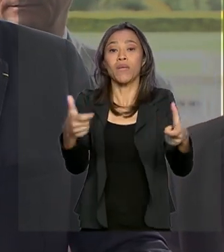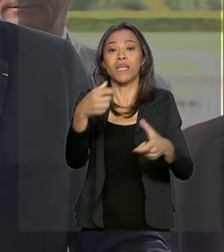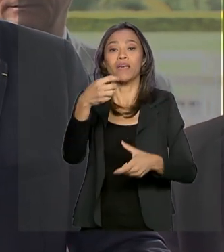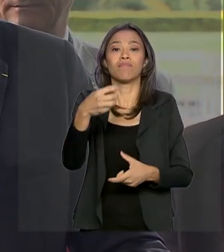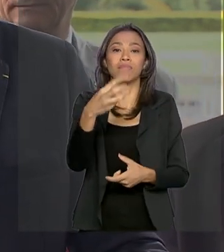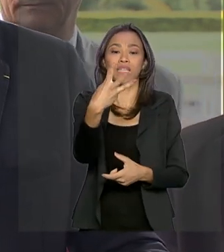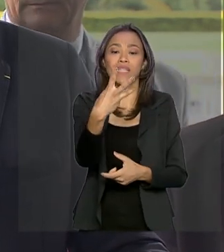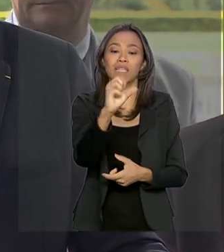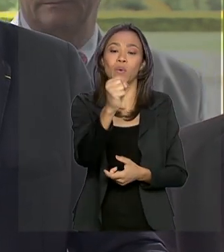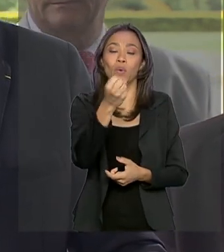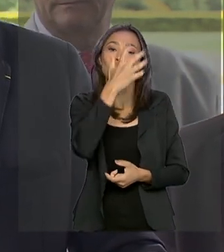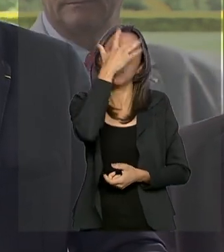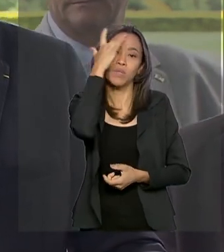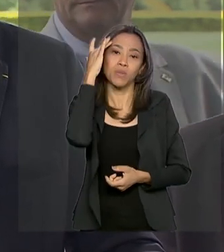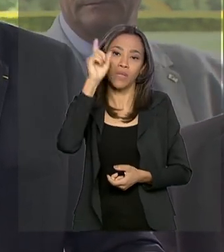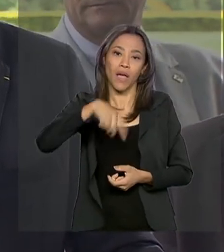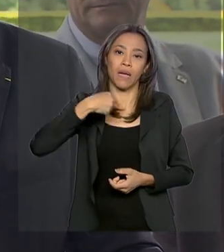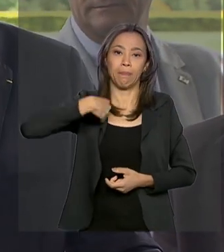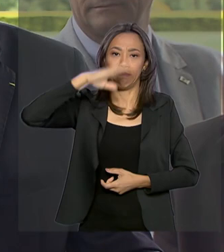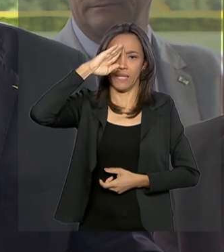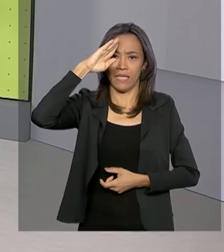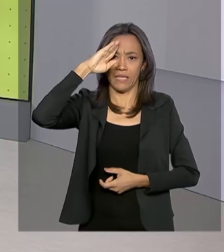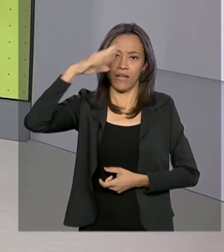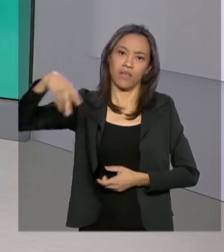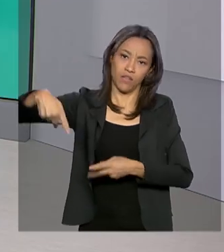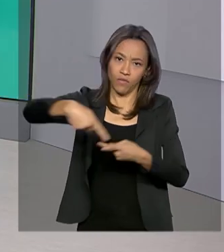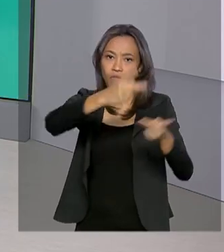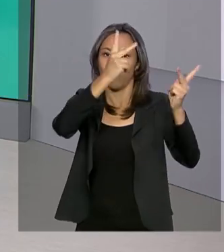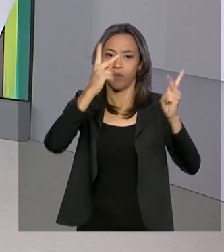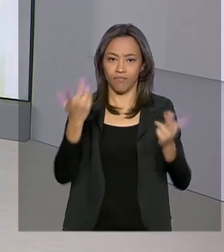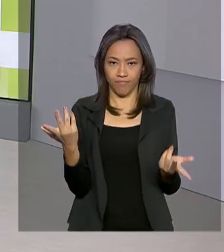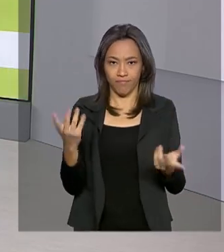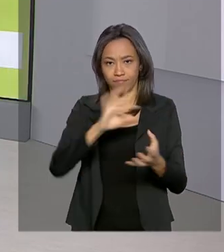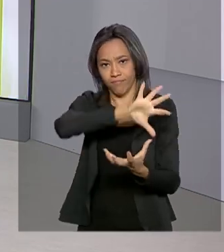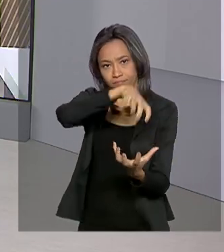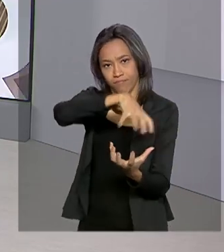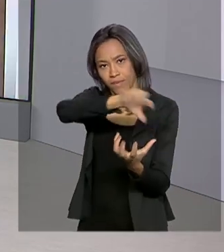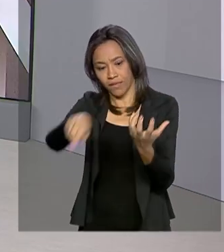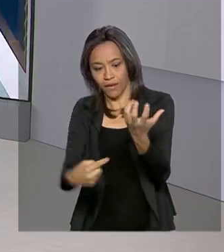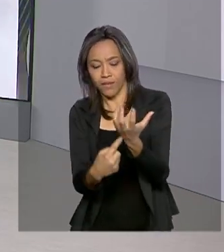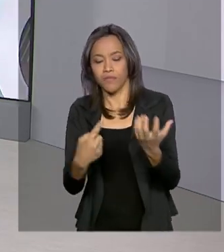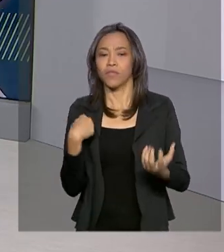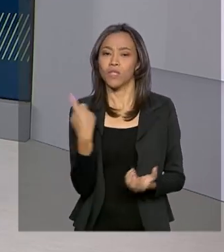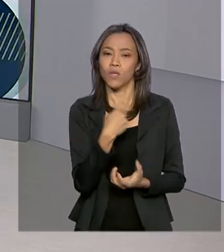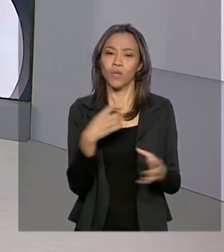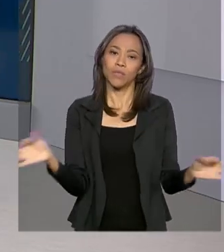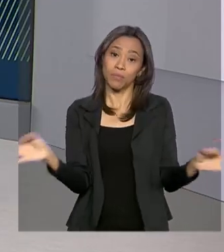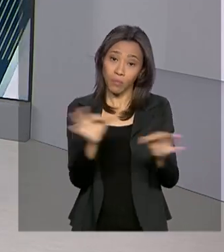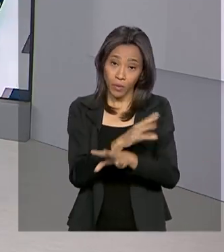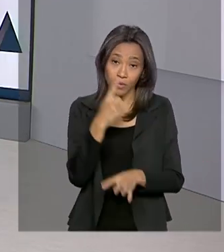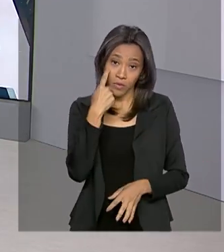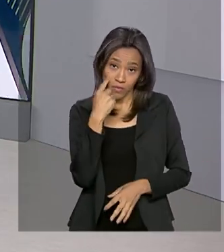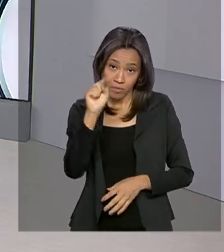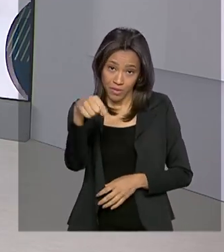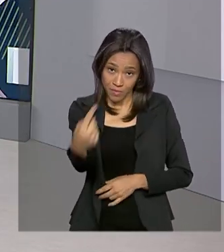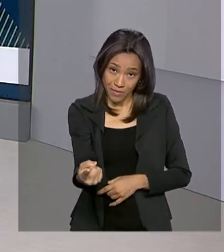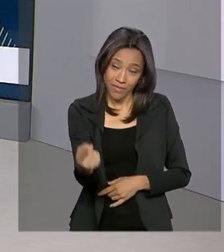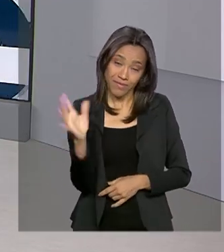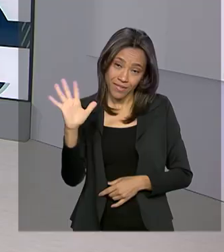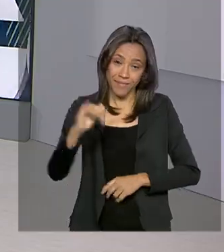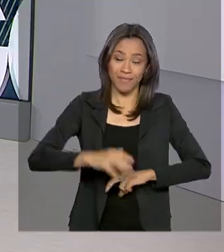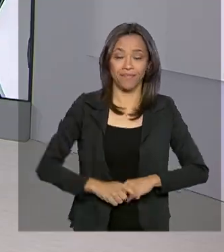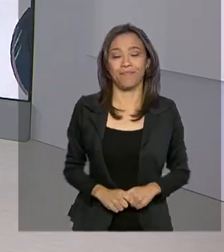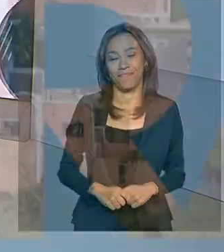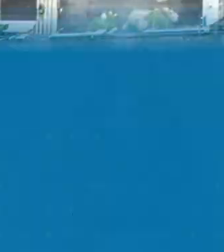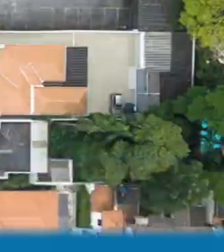desapareceram no momento indo para a Antártica. A gente fica por aqui, nos vemos então na próxima edição. Até